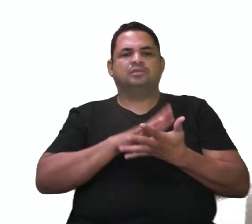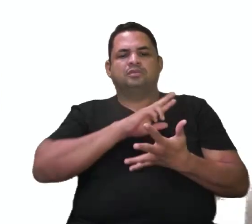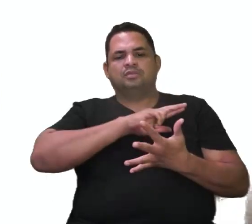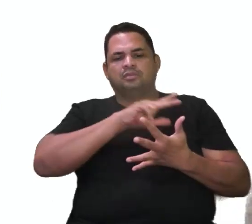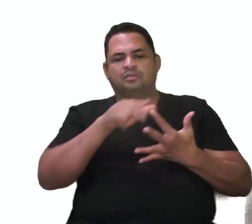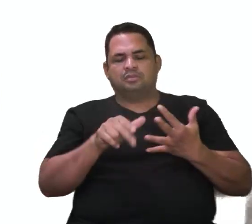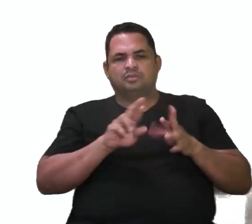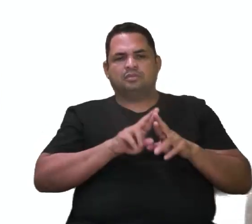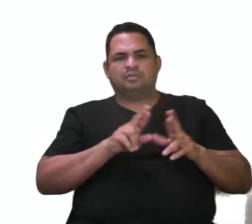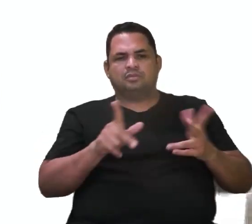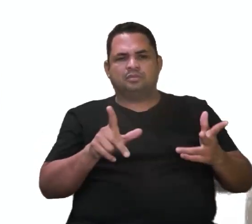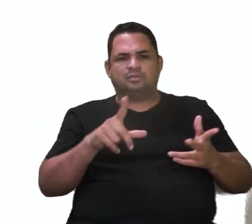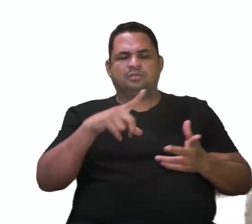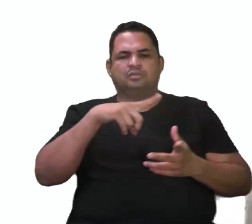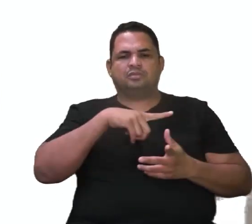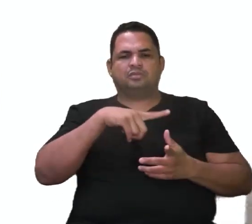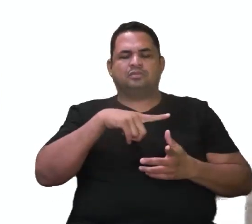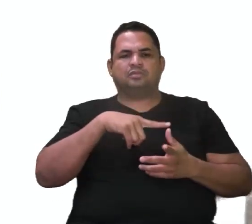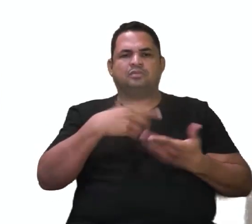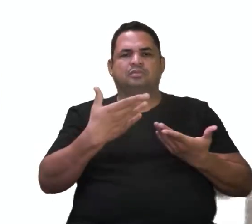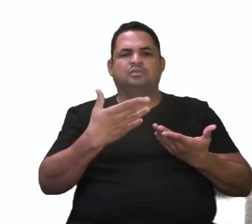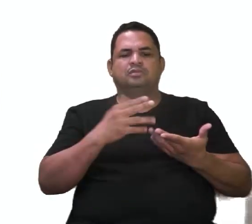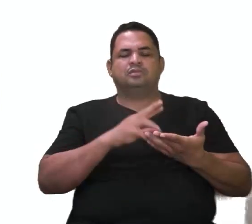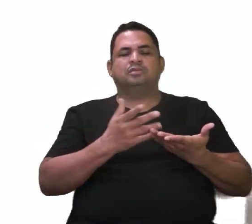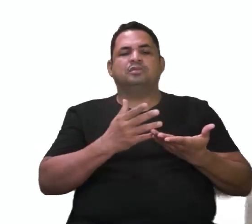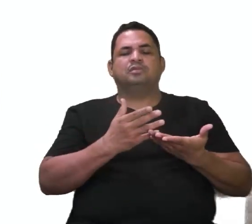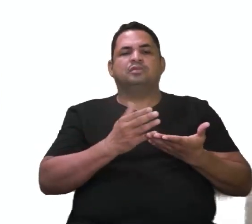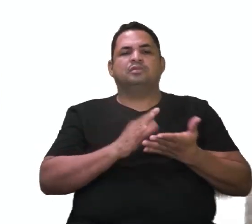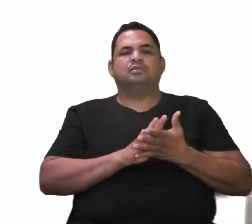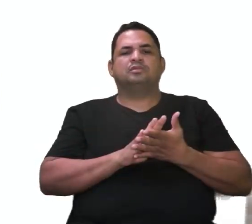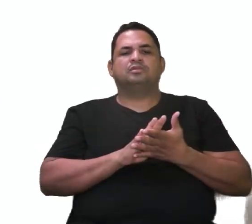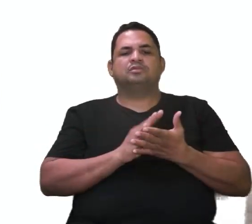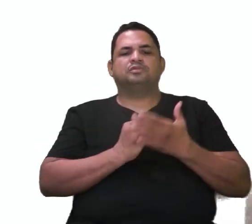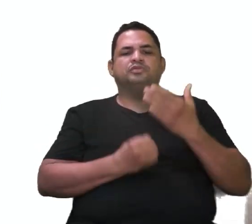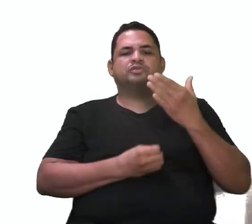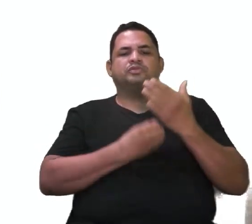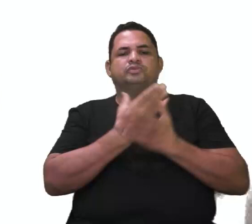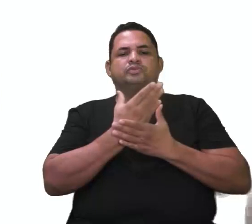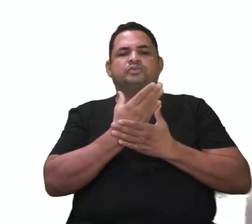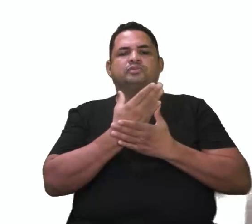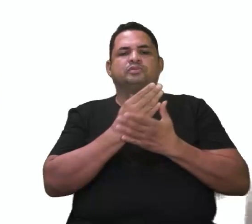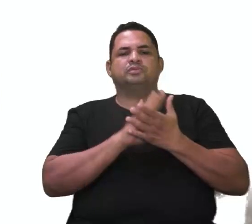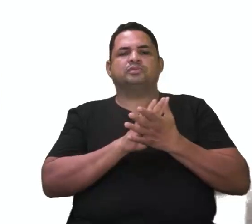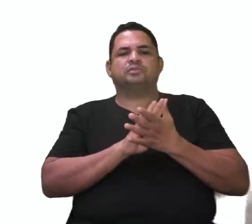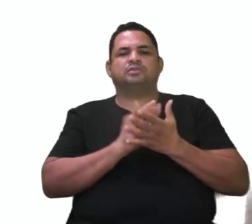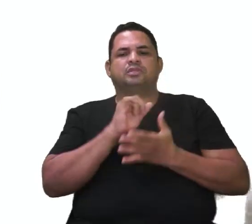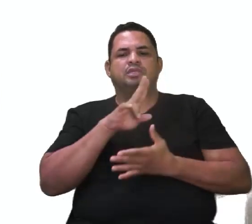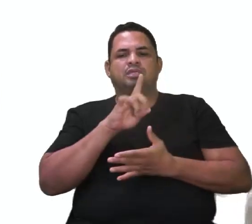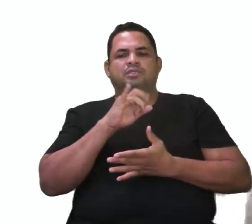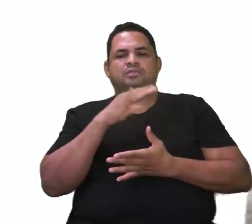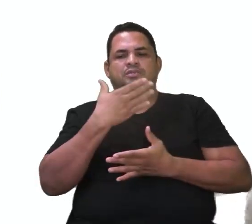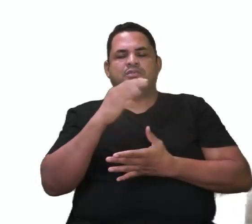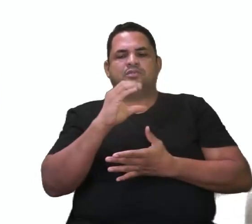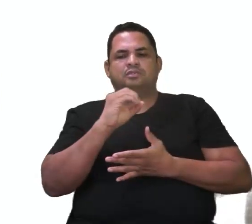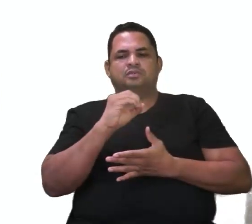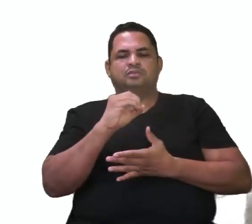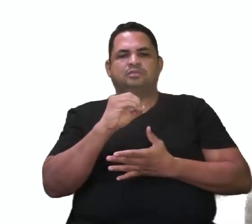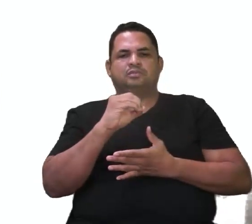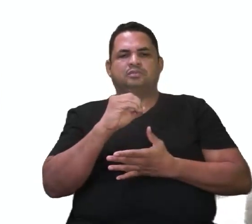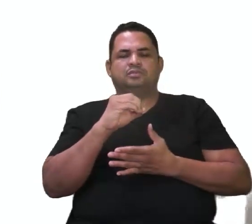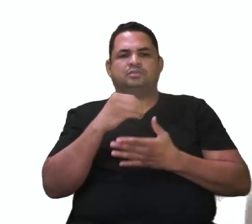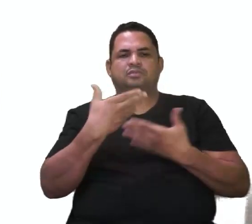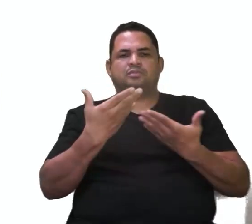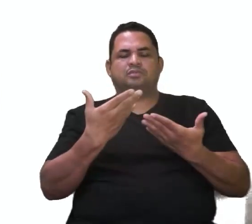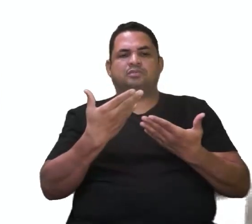diferentes e que essas espécies diferentes foram originadas a partir de uma irradiação.